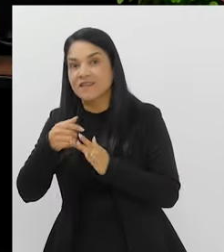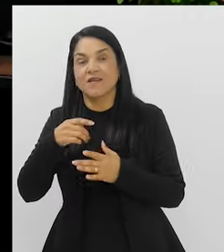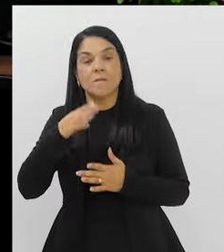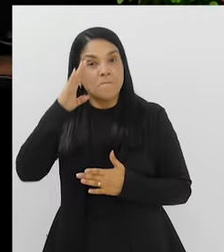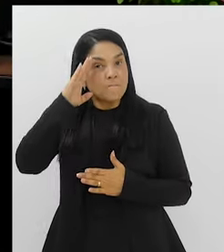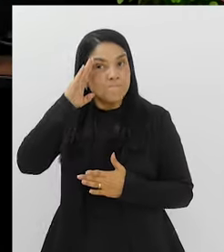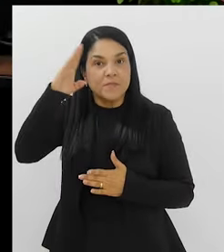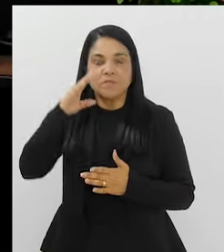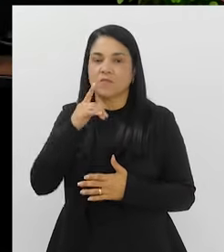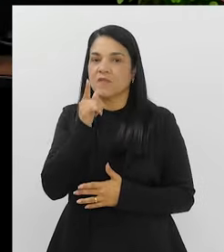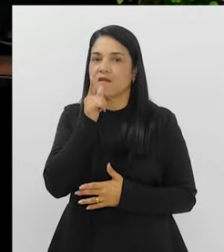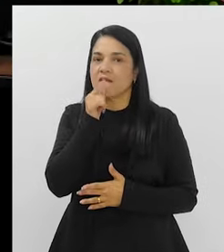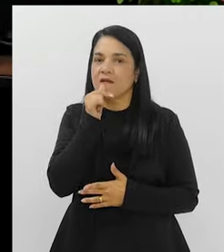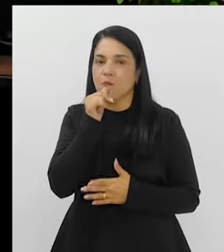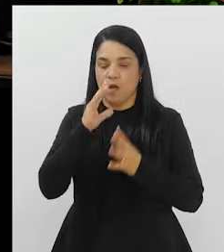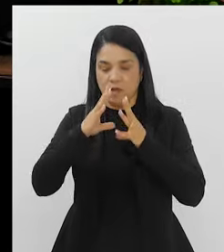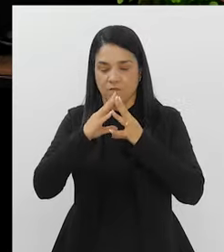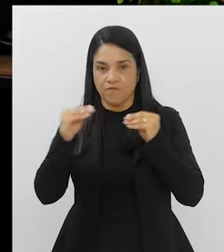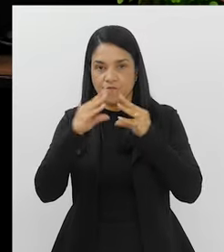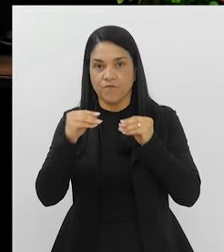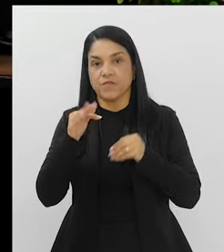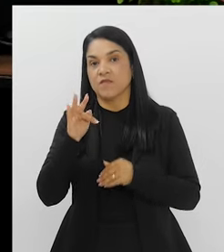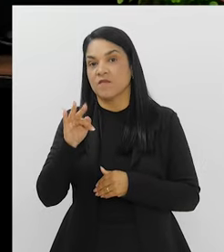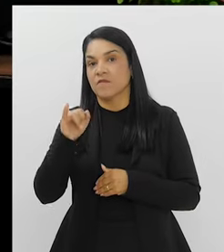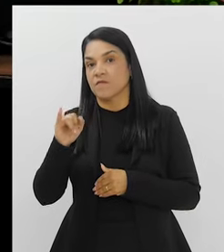que fibra e água.